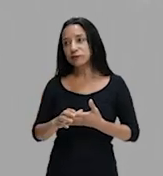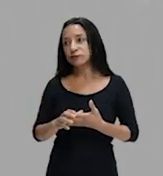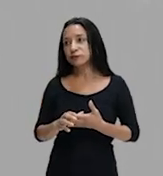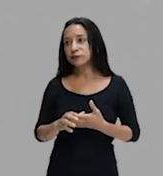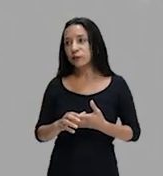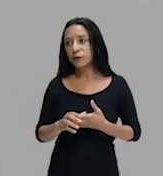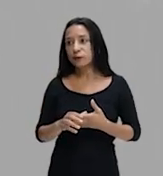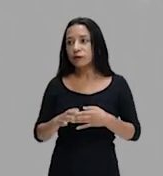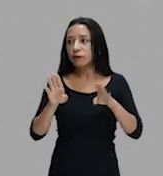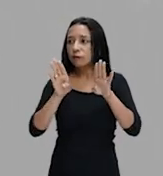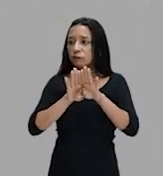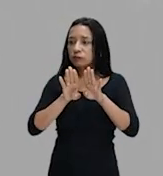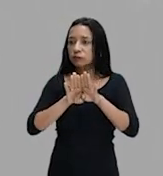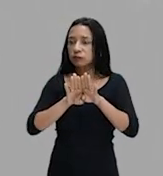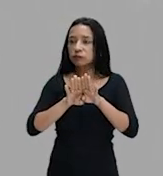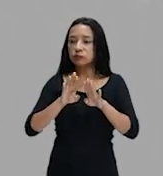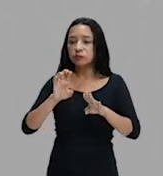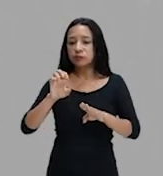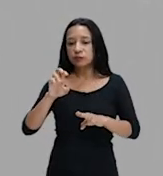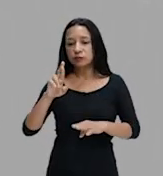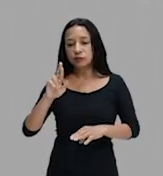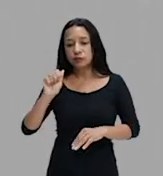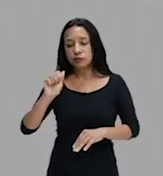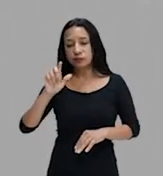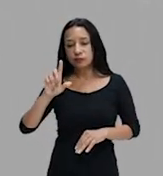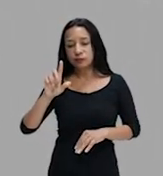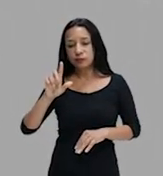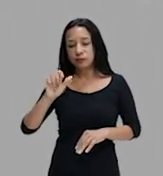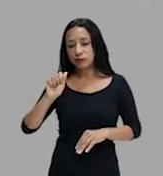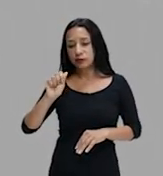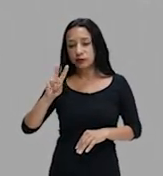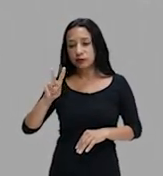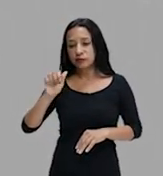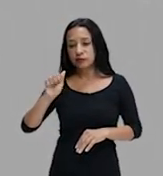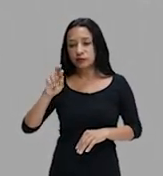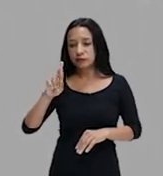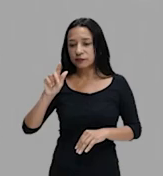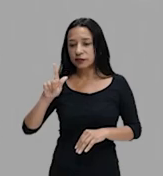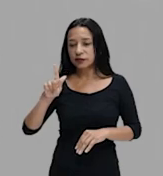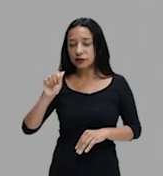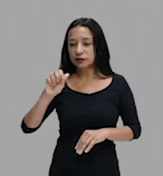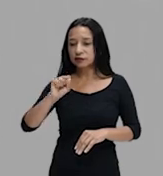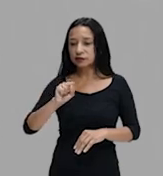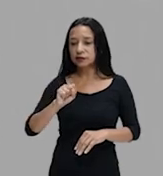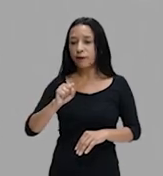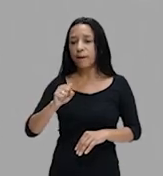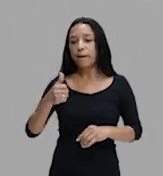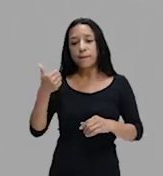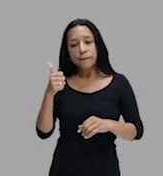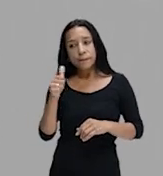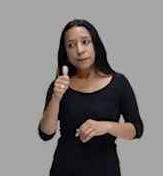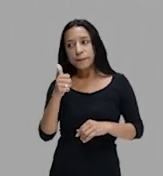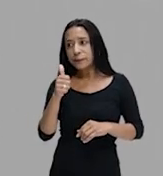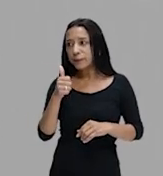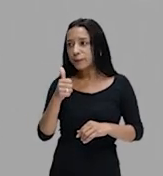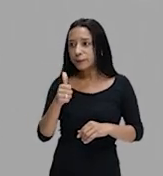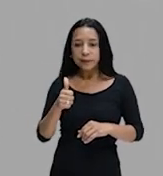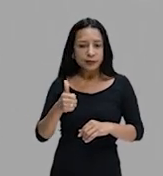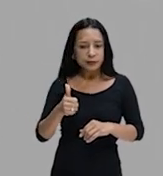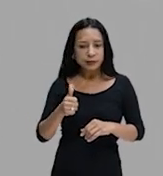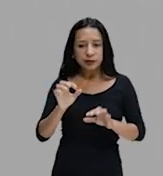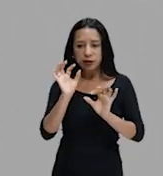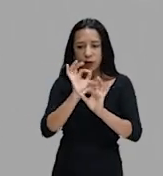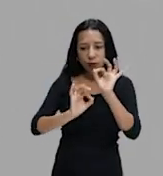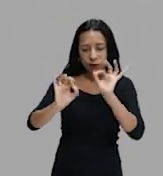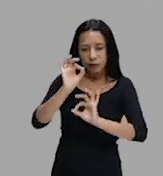negra exclusivamente política. A primeira organização negra exclusivamente política vai surgir na Era Vargas. É